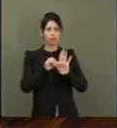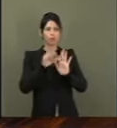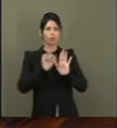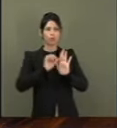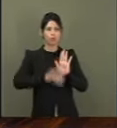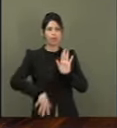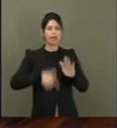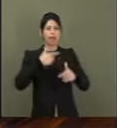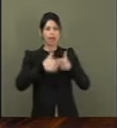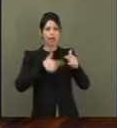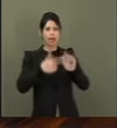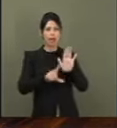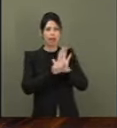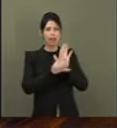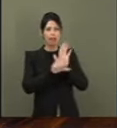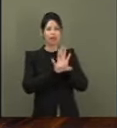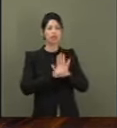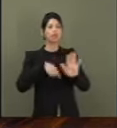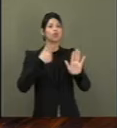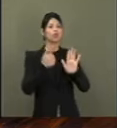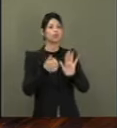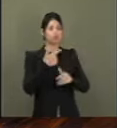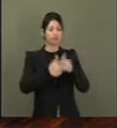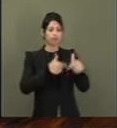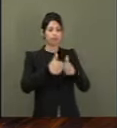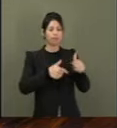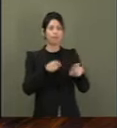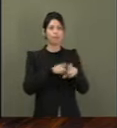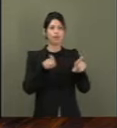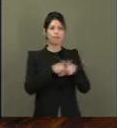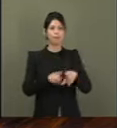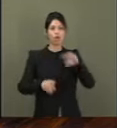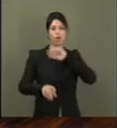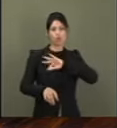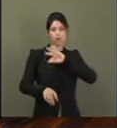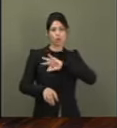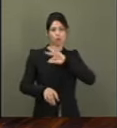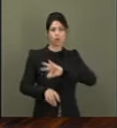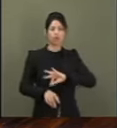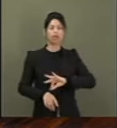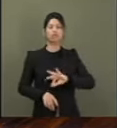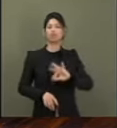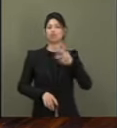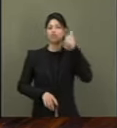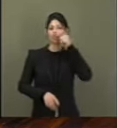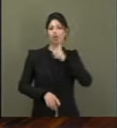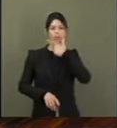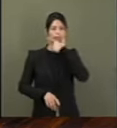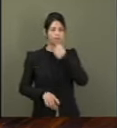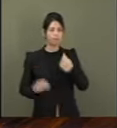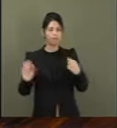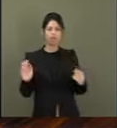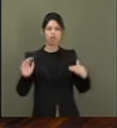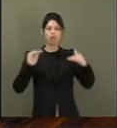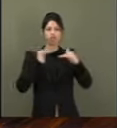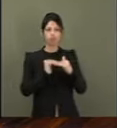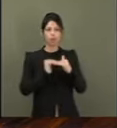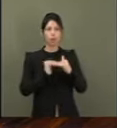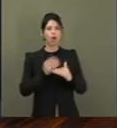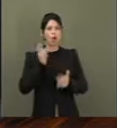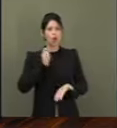leis do trabalho para definir que a igualdade salarial será obrigatória, estabelece